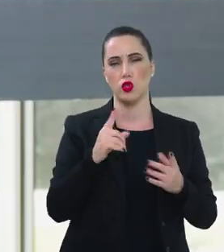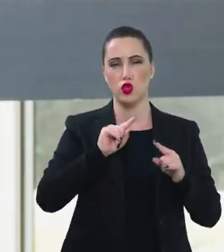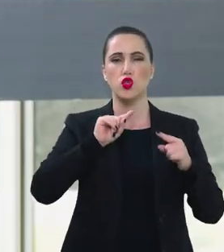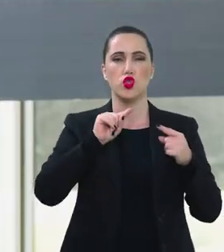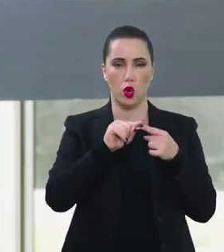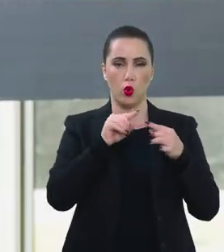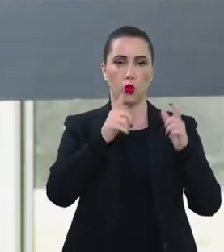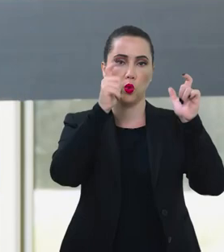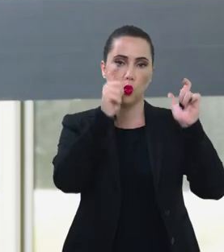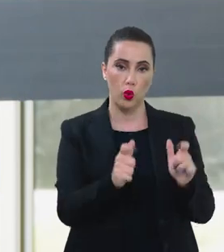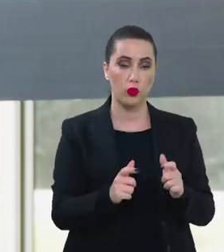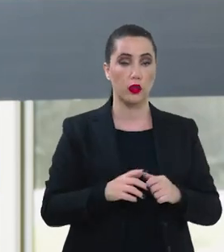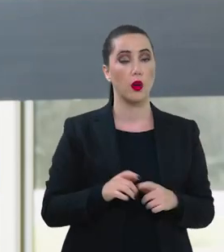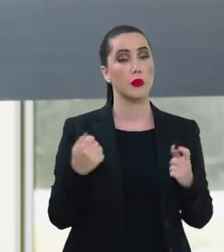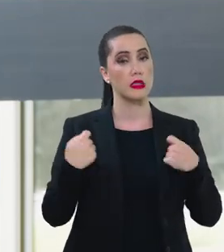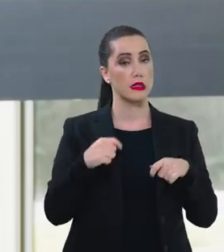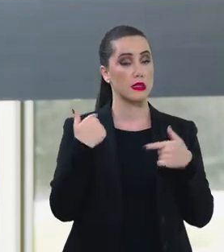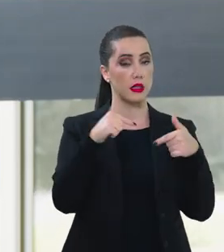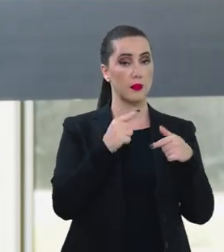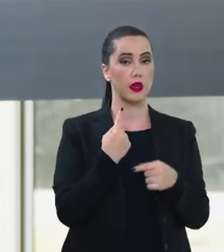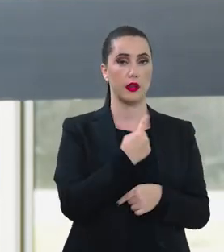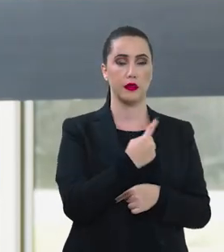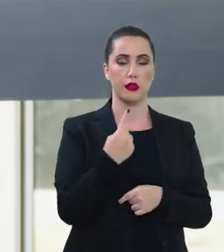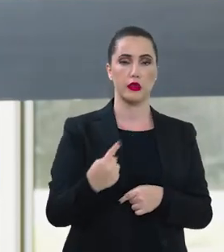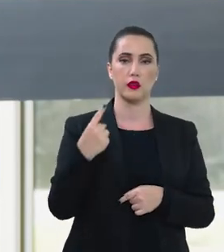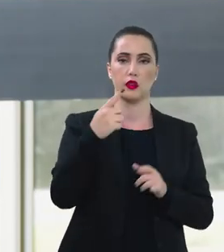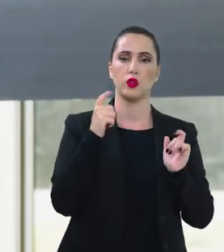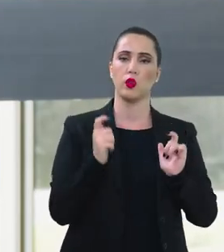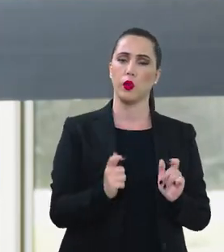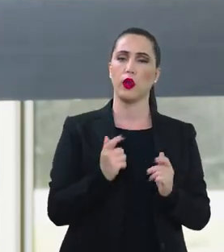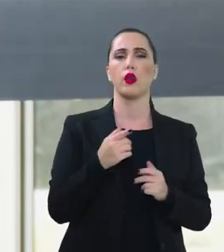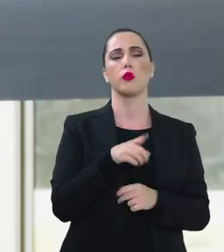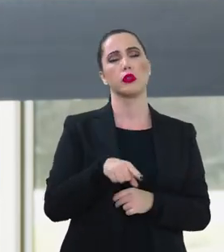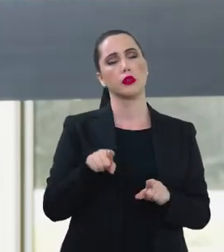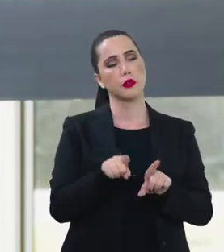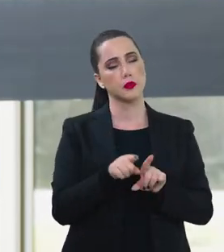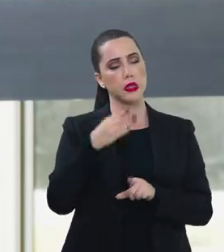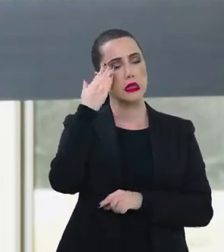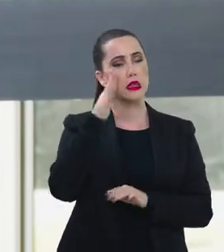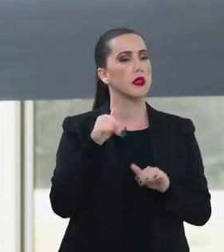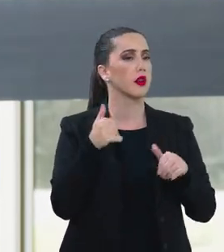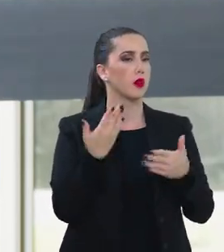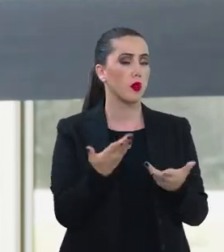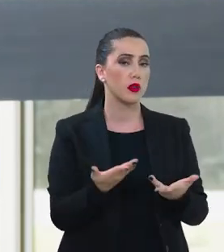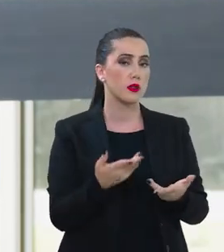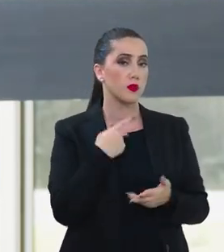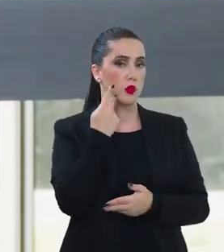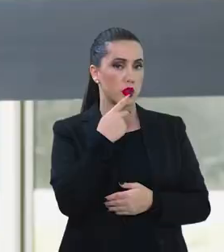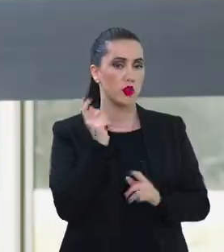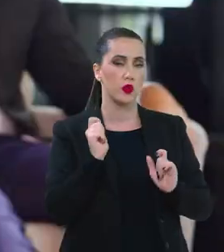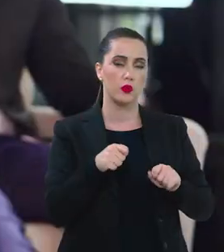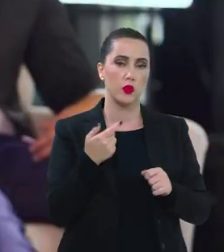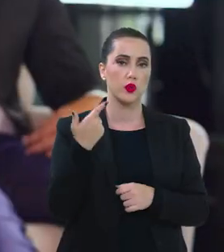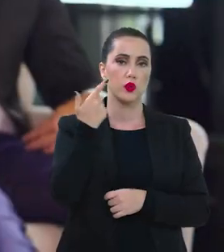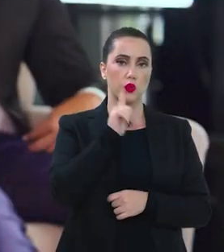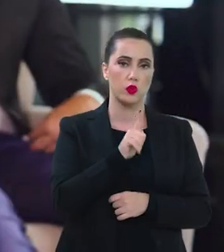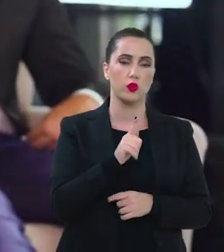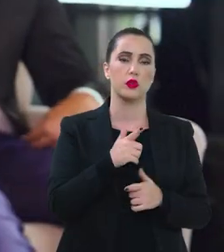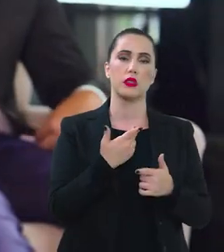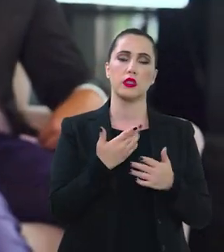essa dimensão de trabalhar cada território, cada região, e de entender quais políticas podem, de fato,